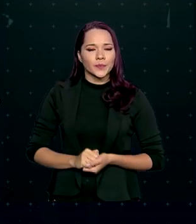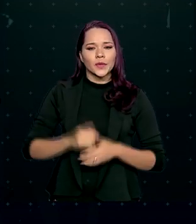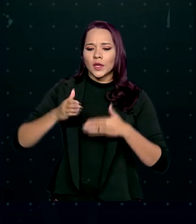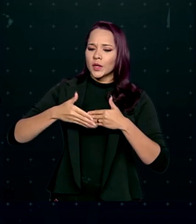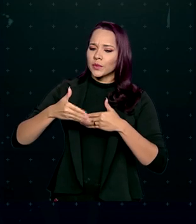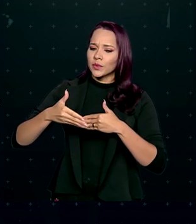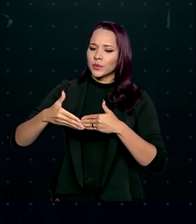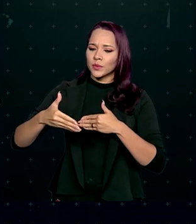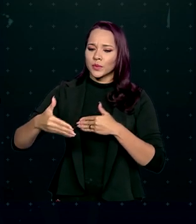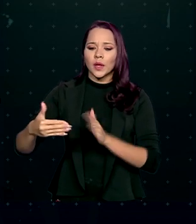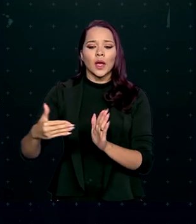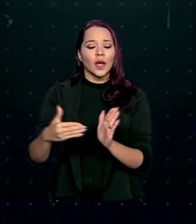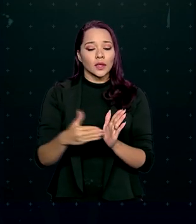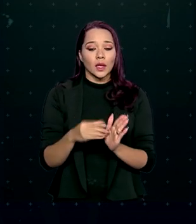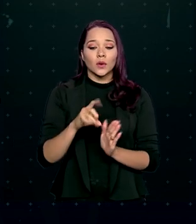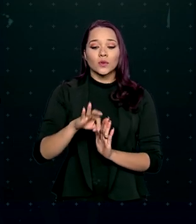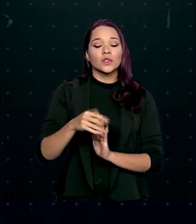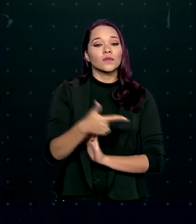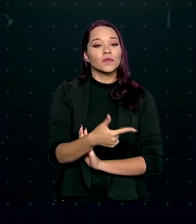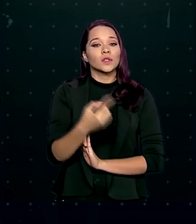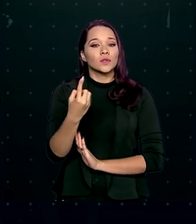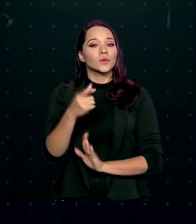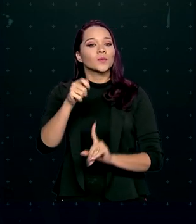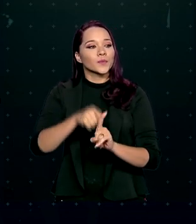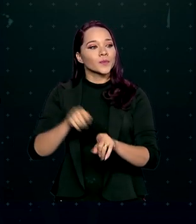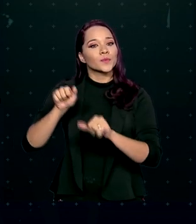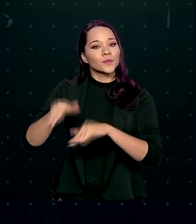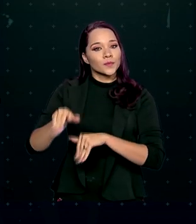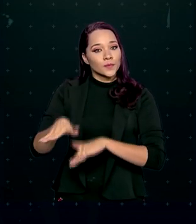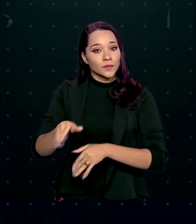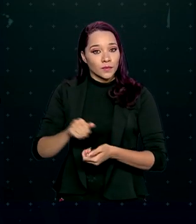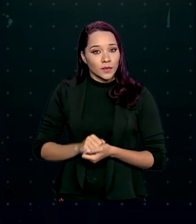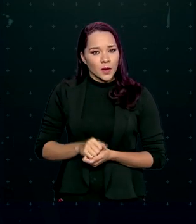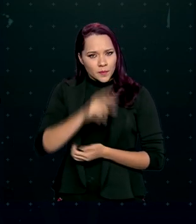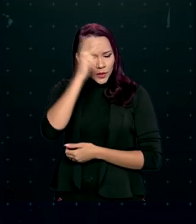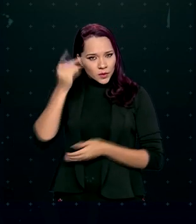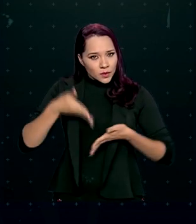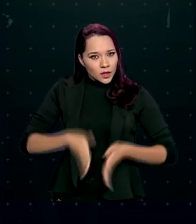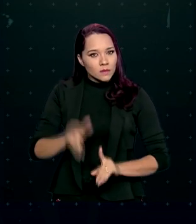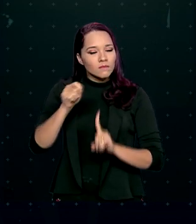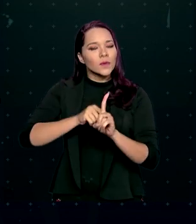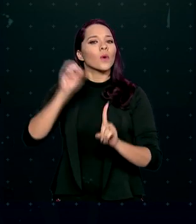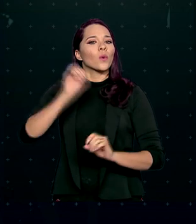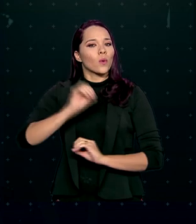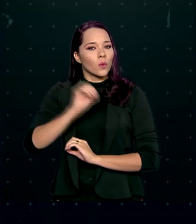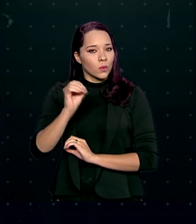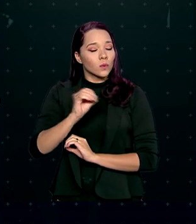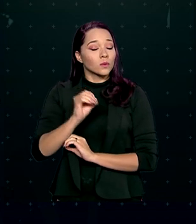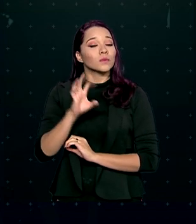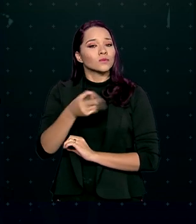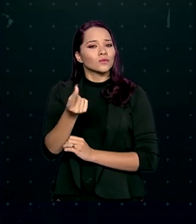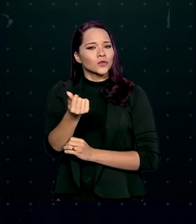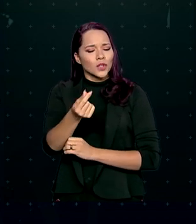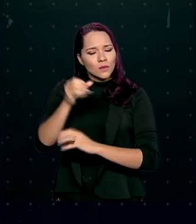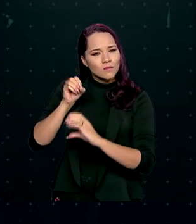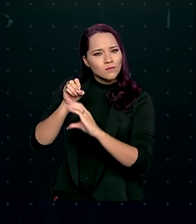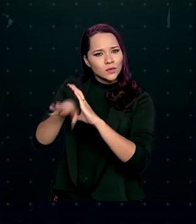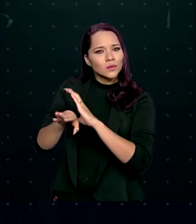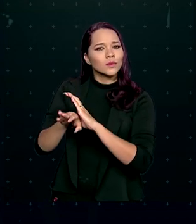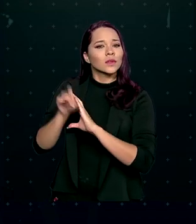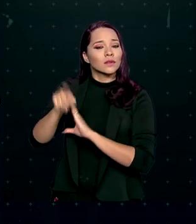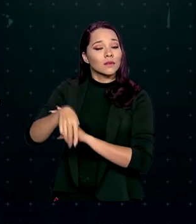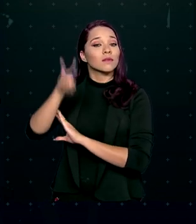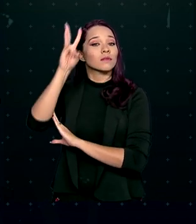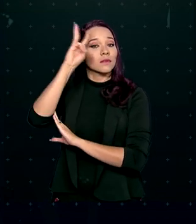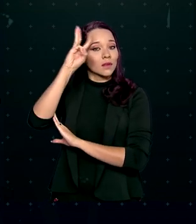assim por diante até o dia 21 de setembro. Para quem nasceu em outubro, o dinheiro será depositado em uma